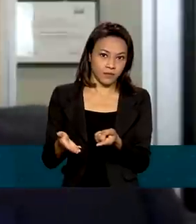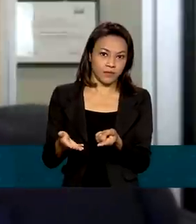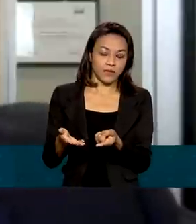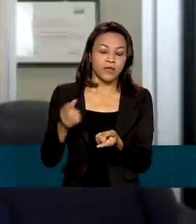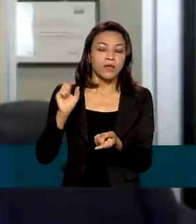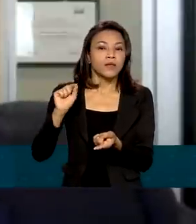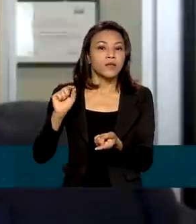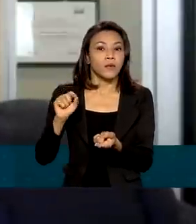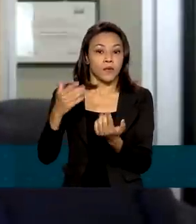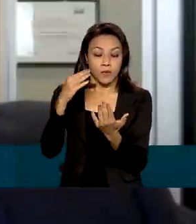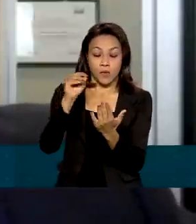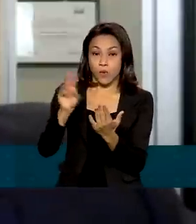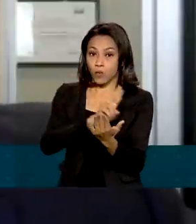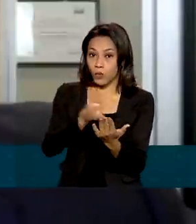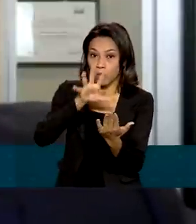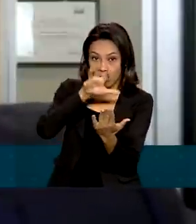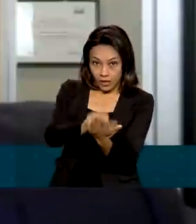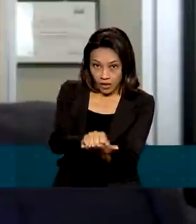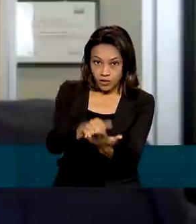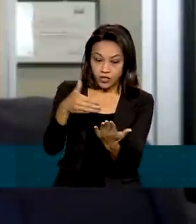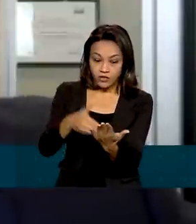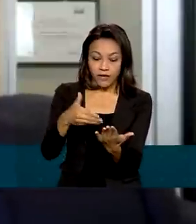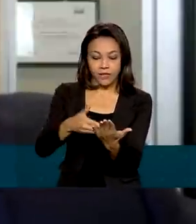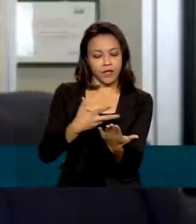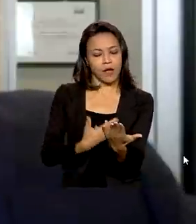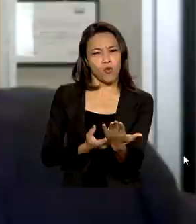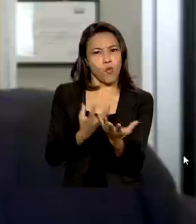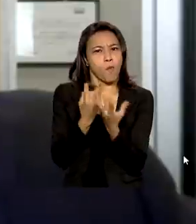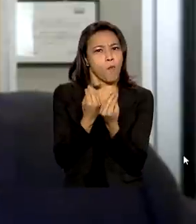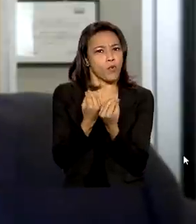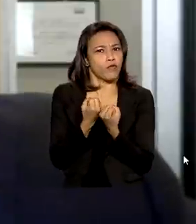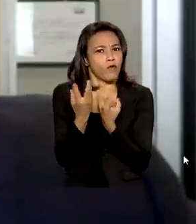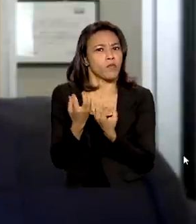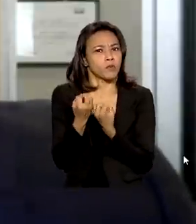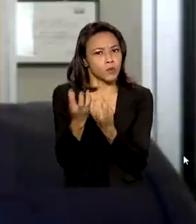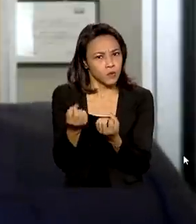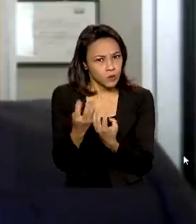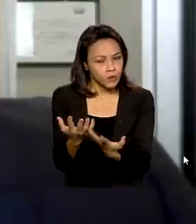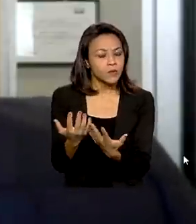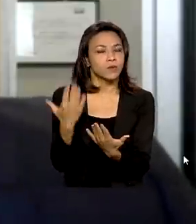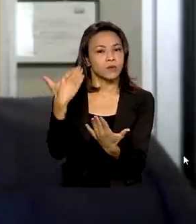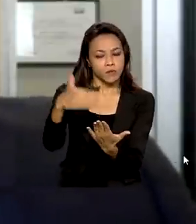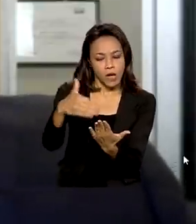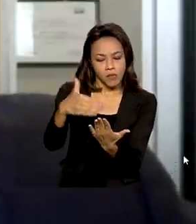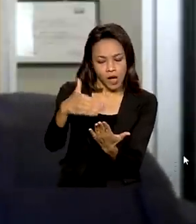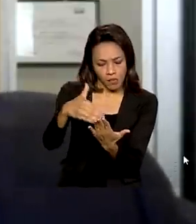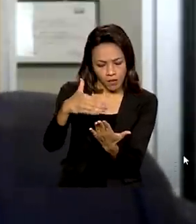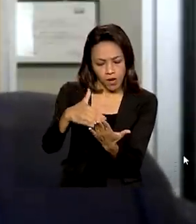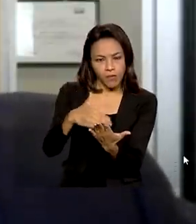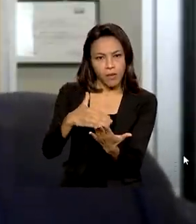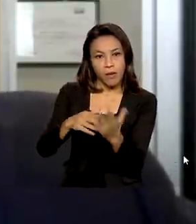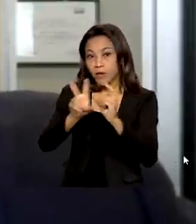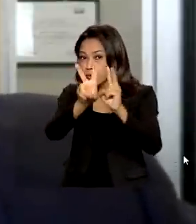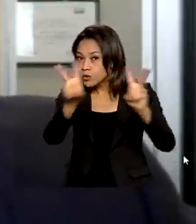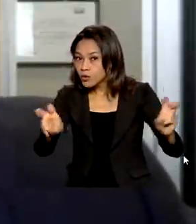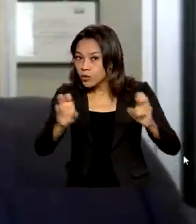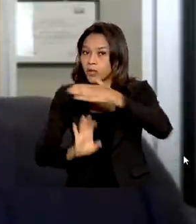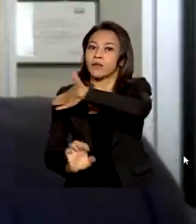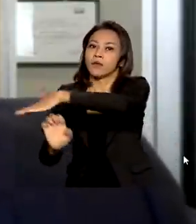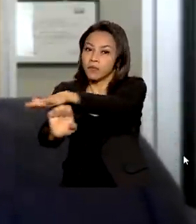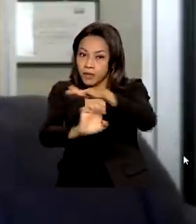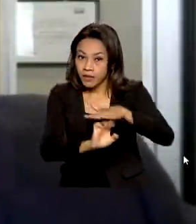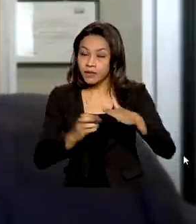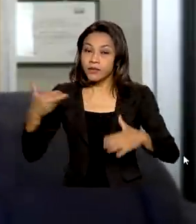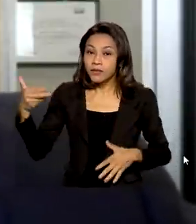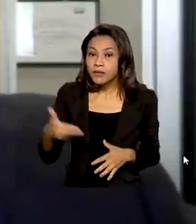a ficha de cadastro nacional agora vai estar mais robusta, digamos assim, em termos de dados que ela tem, e isso